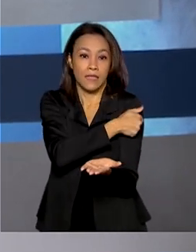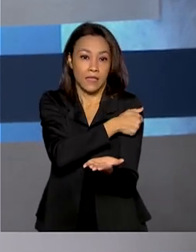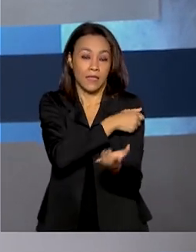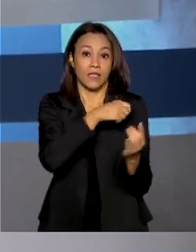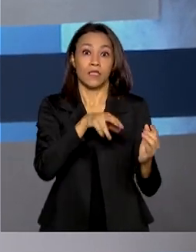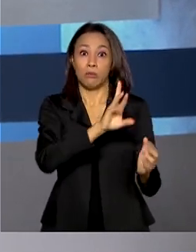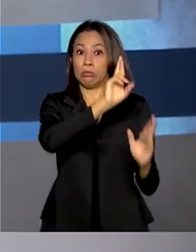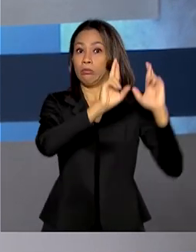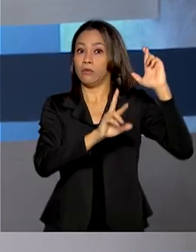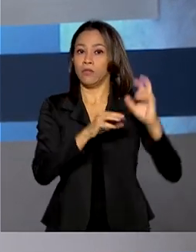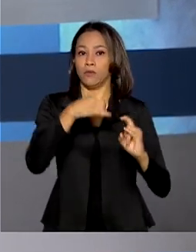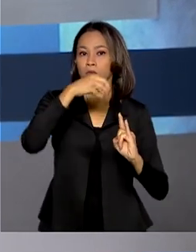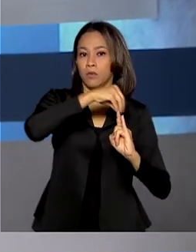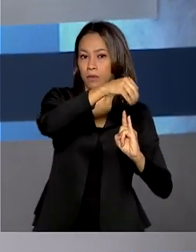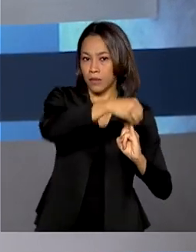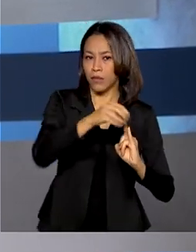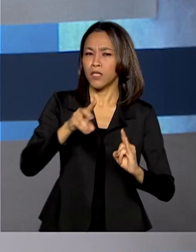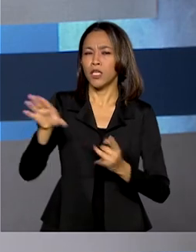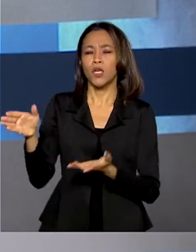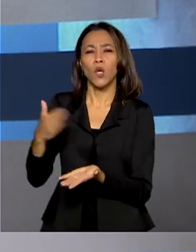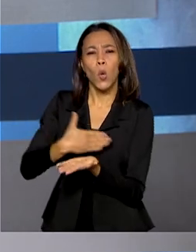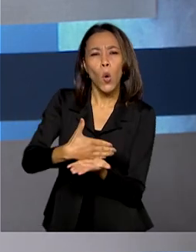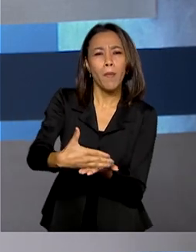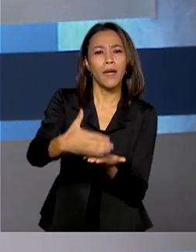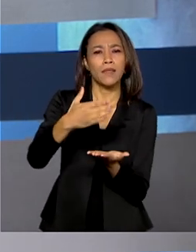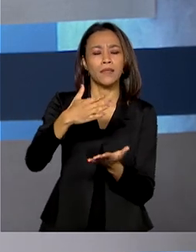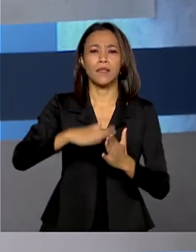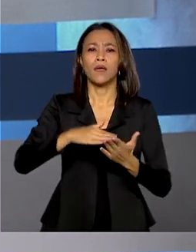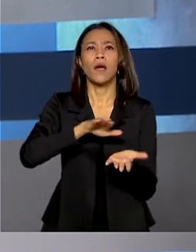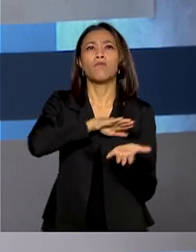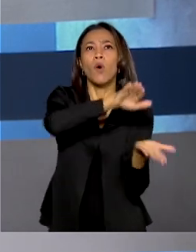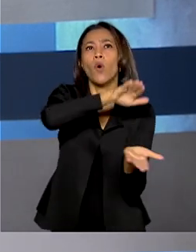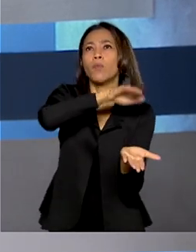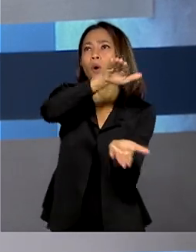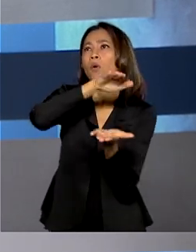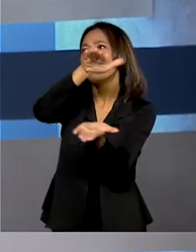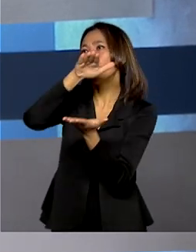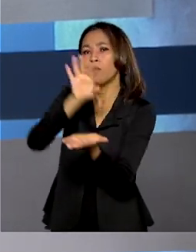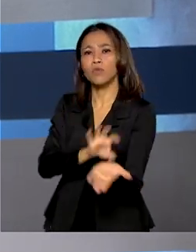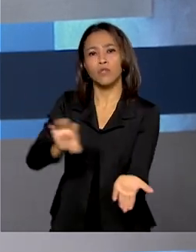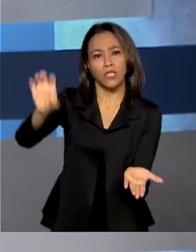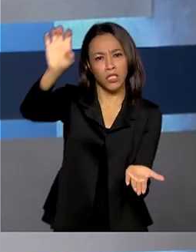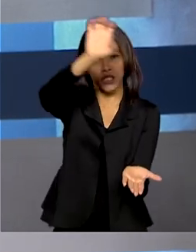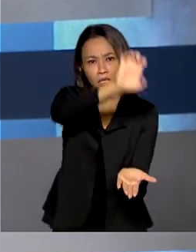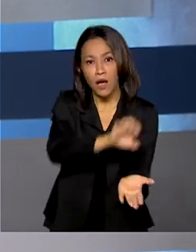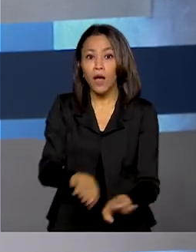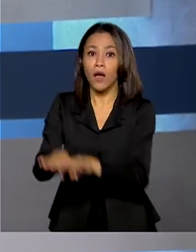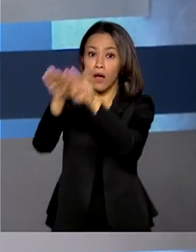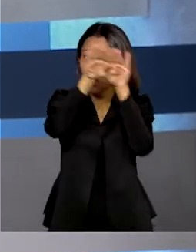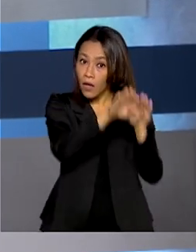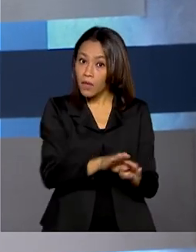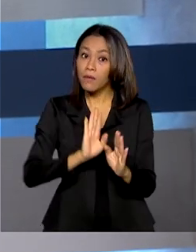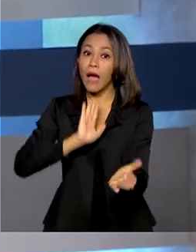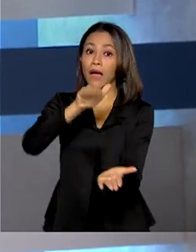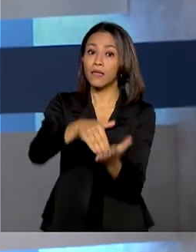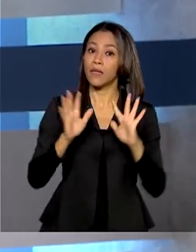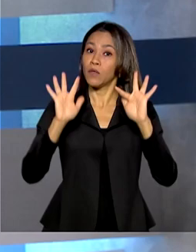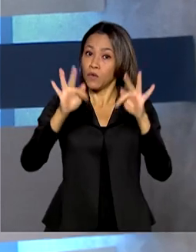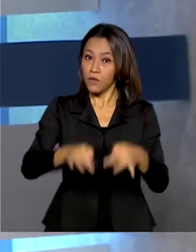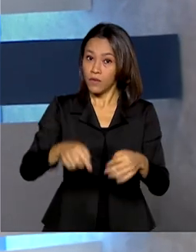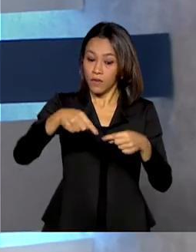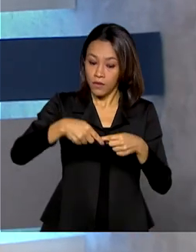é que as doses comecem a ser enviadas de forma proporcional a todos os estados e Distrito Federal até o fim desta semana.